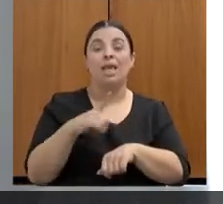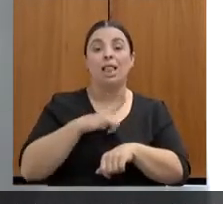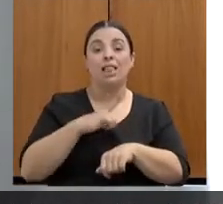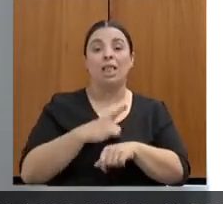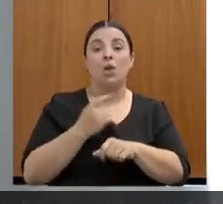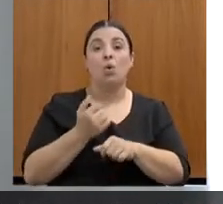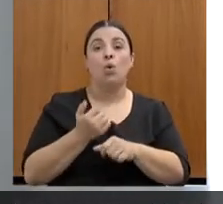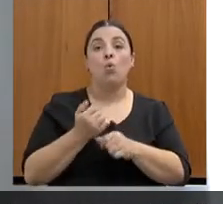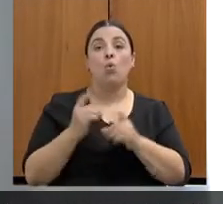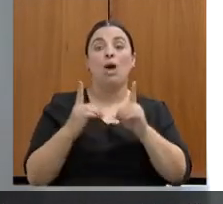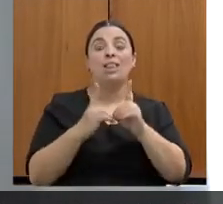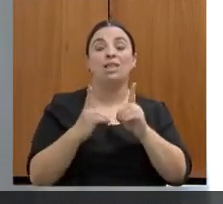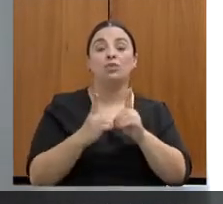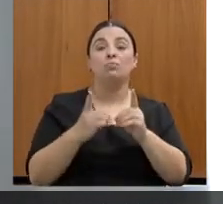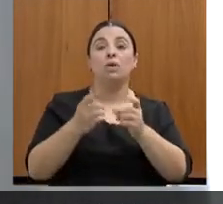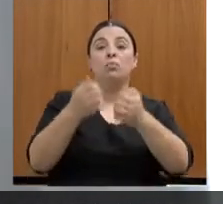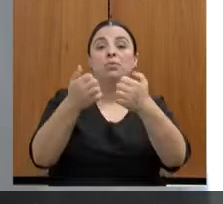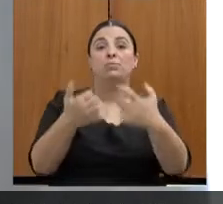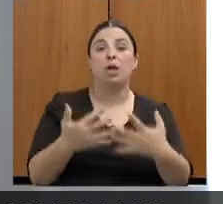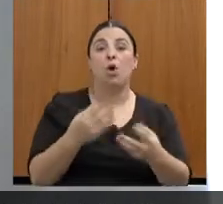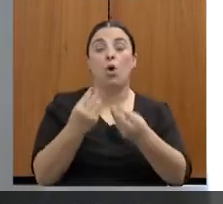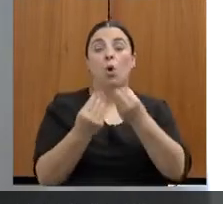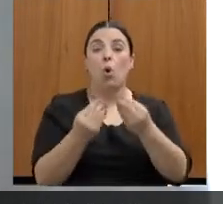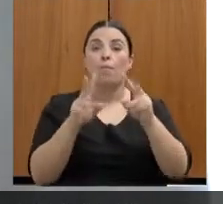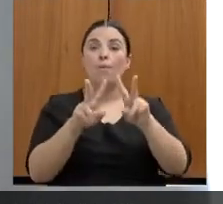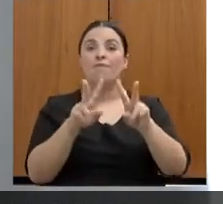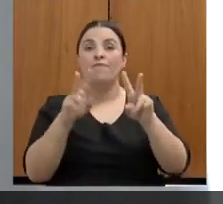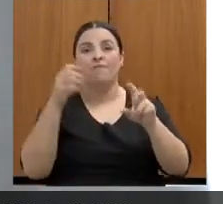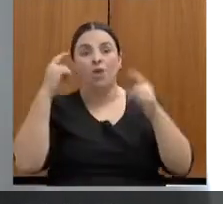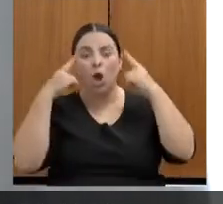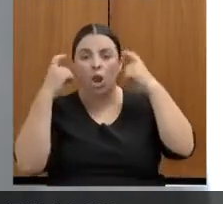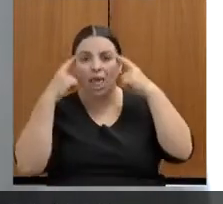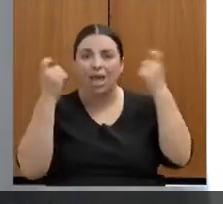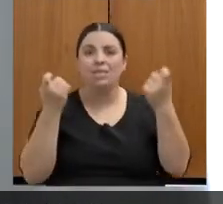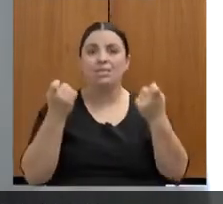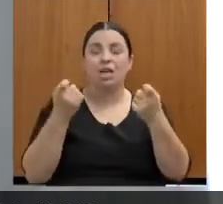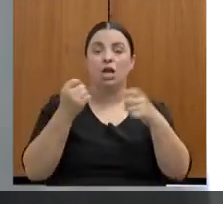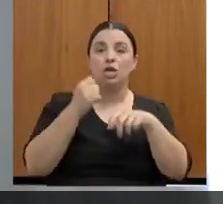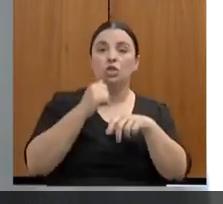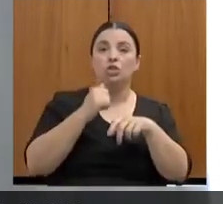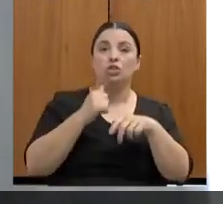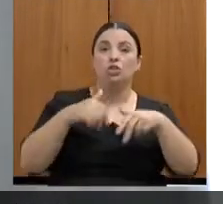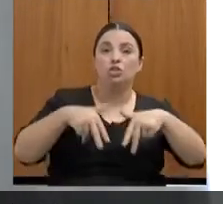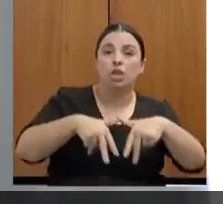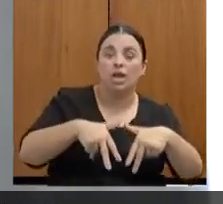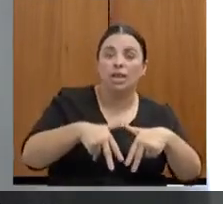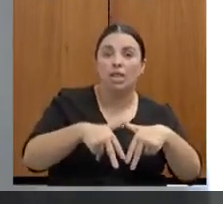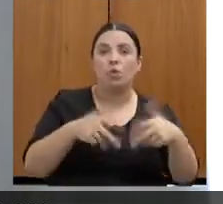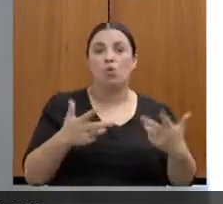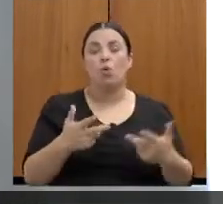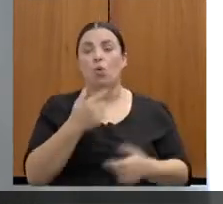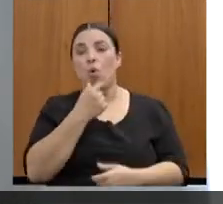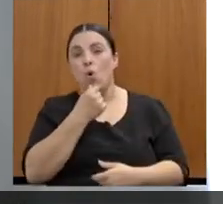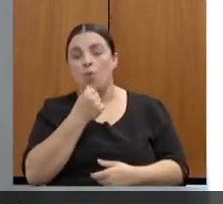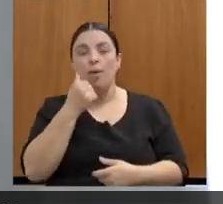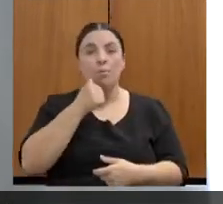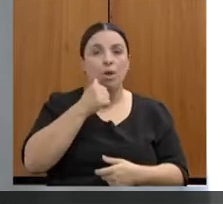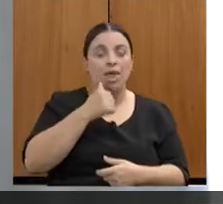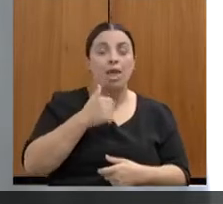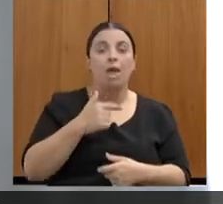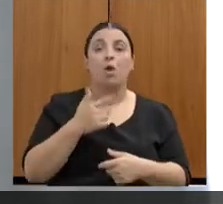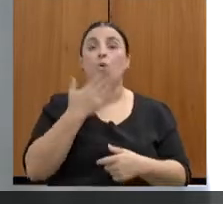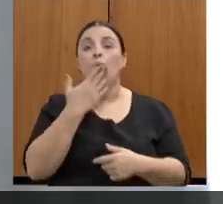do que é a questão da violência, do é a questão de gênero, qual que é o papel do homem e da mulher na família.